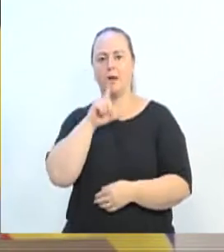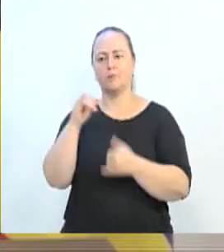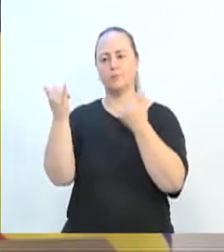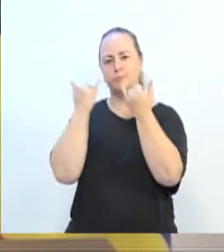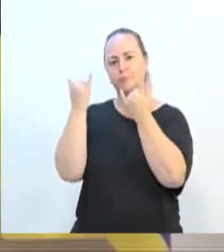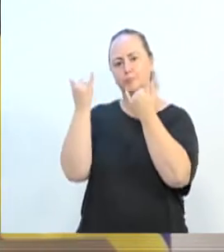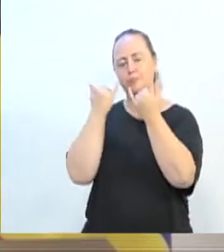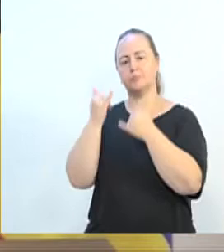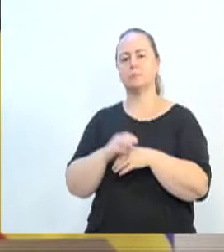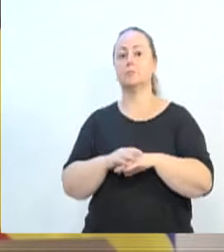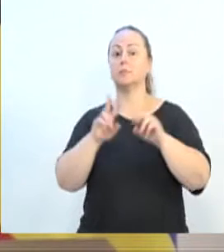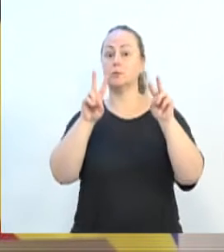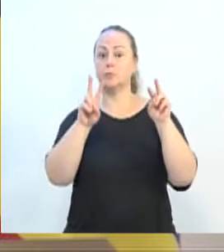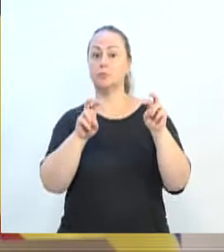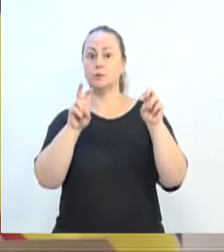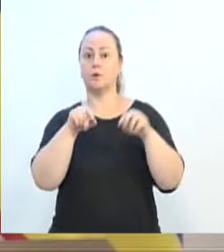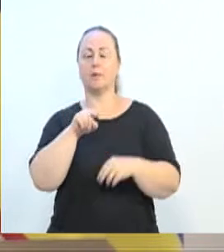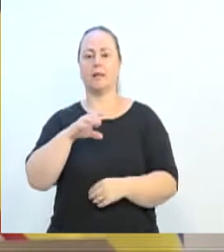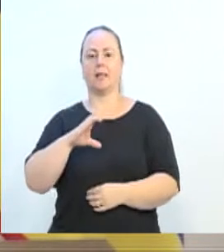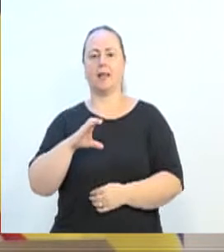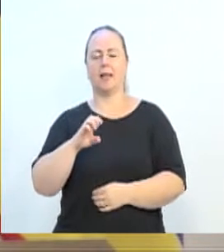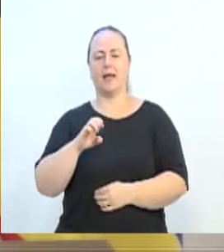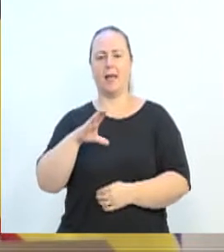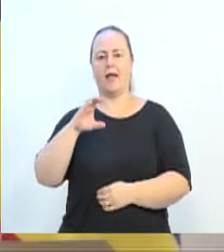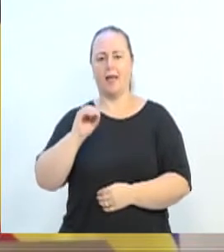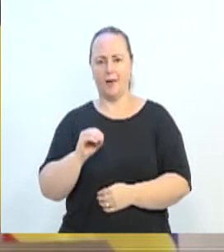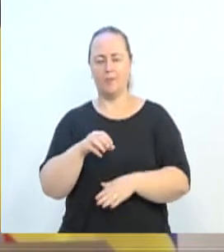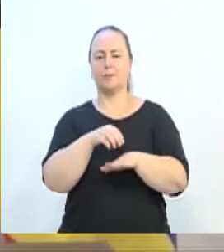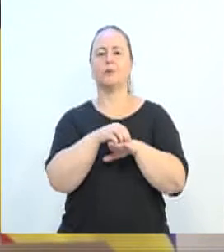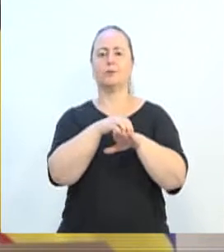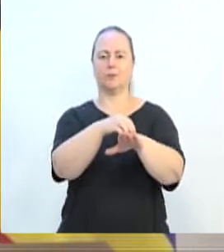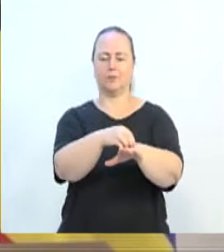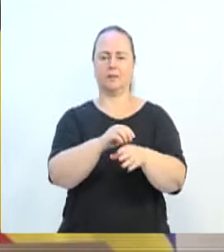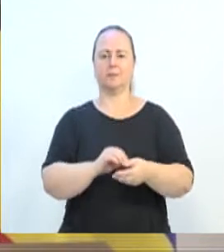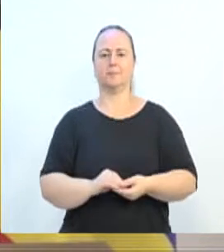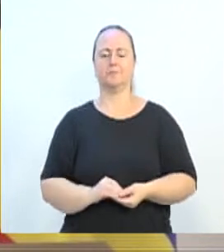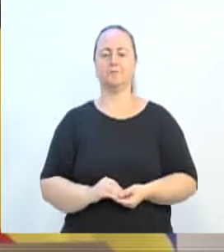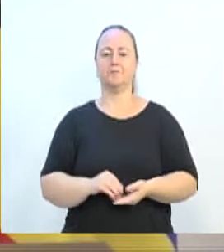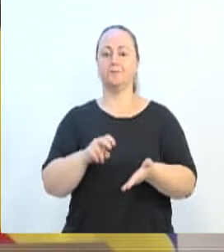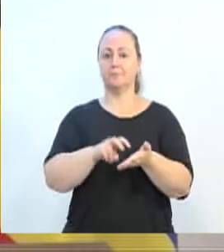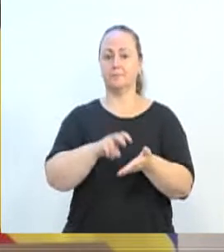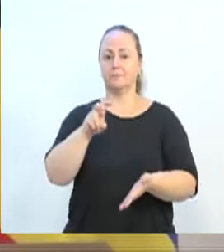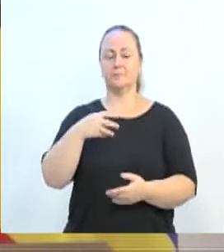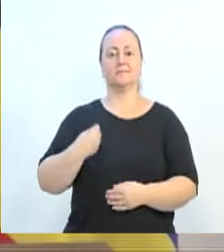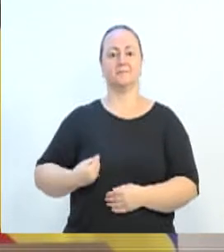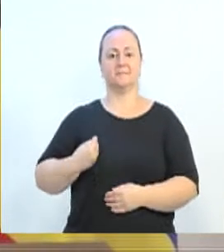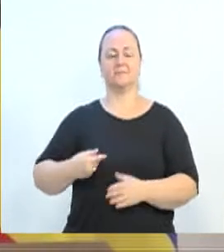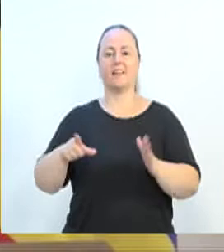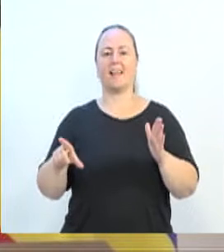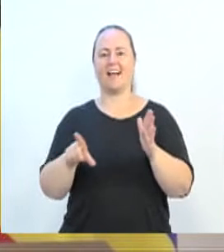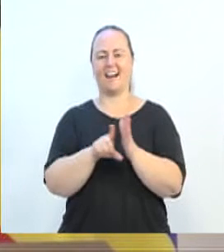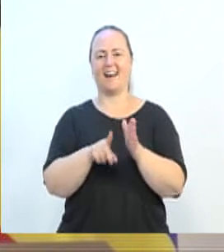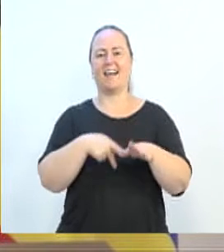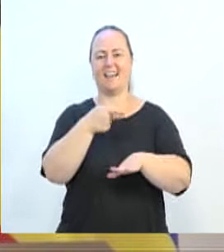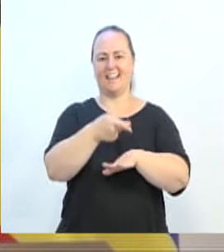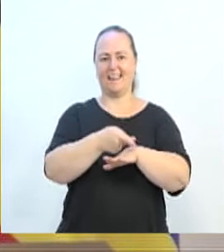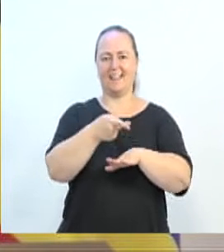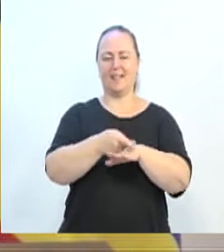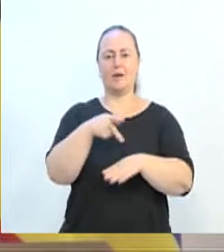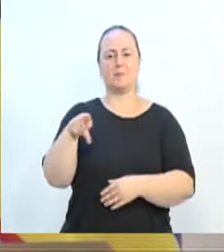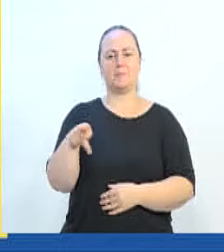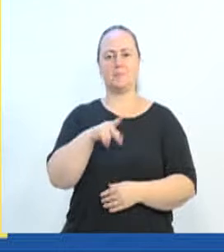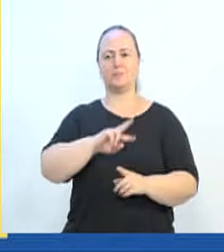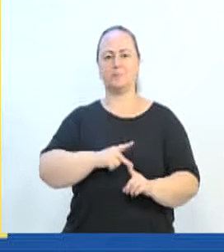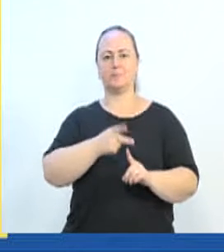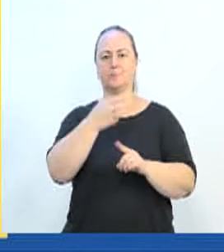na questão do ecoturismo. Estive hoje de manhã participando também da assinatura da lei do prêmio Professor Inovador